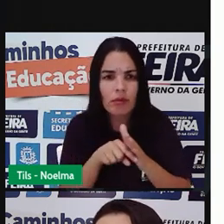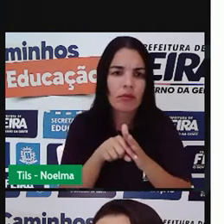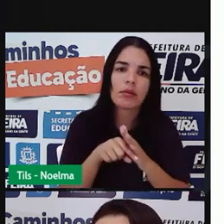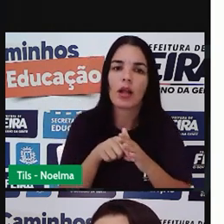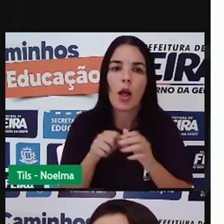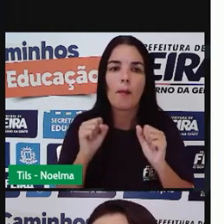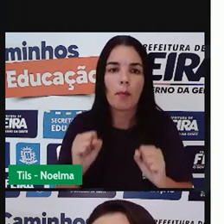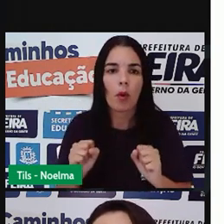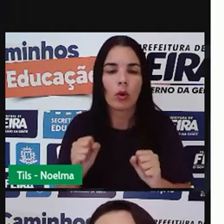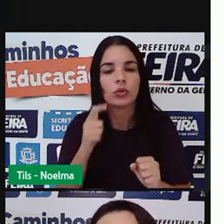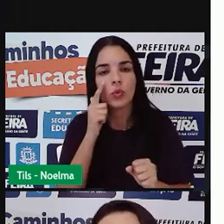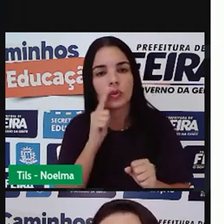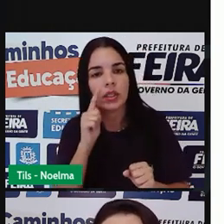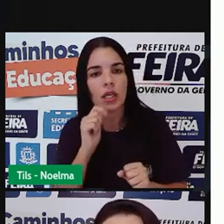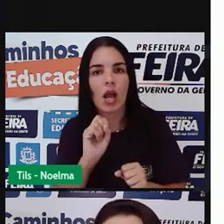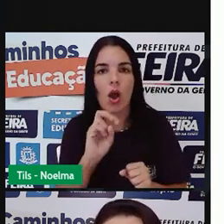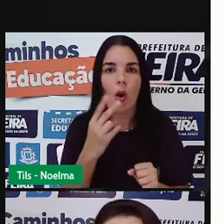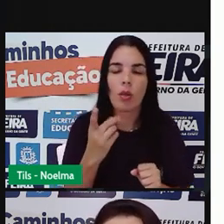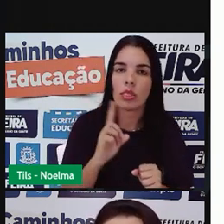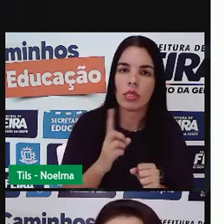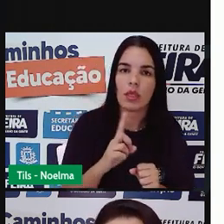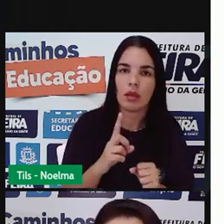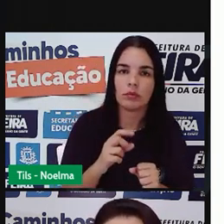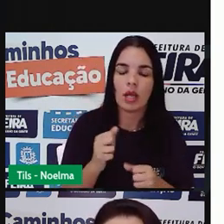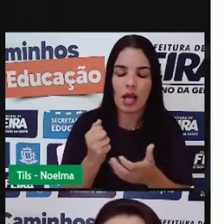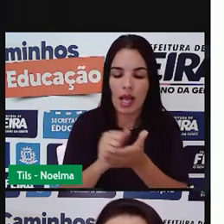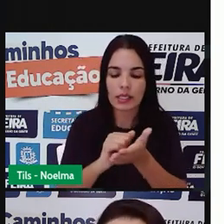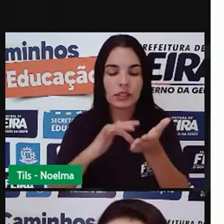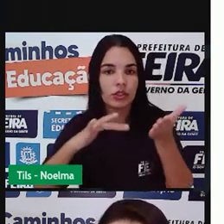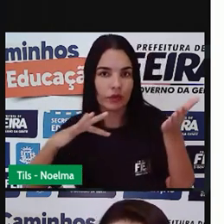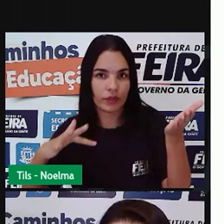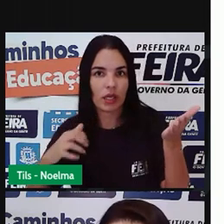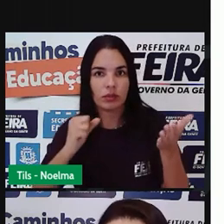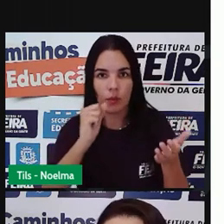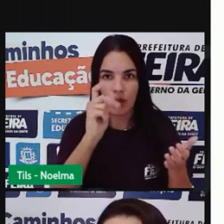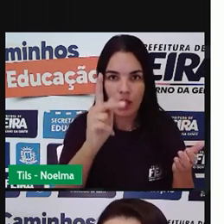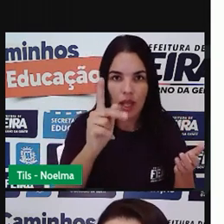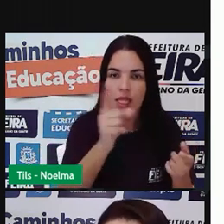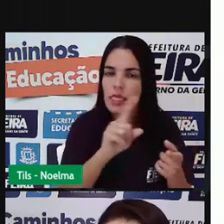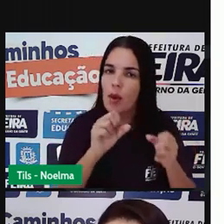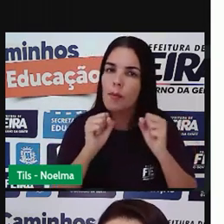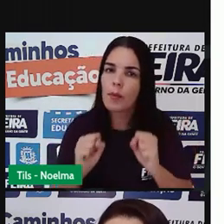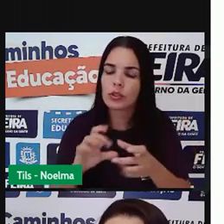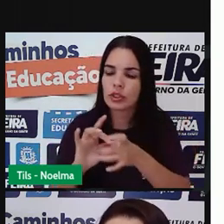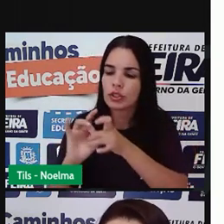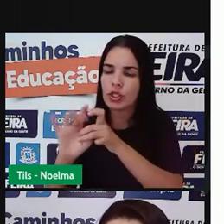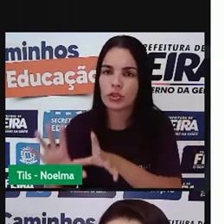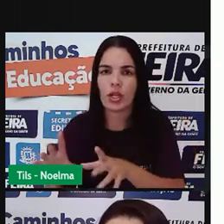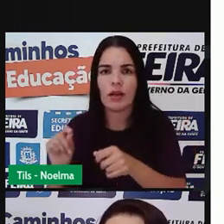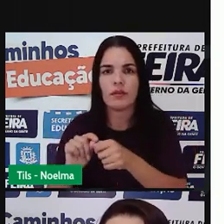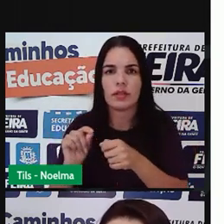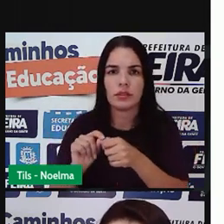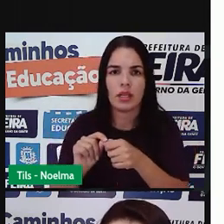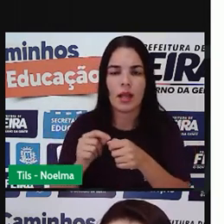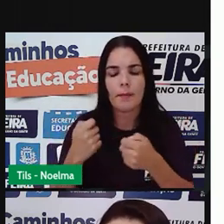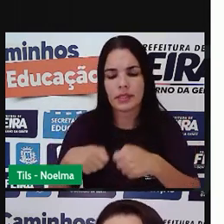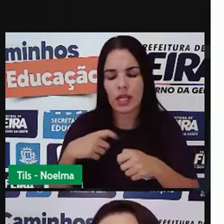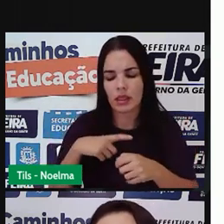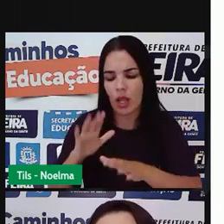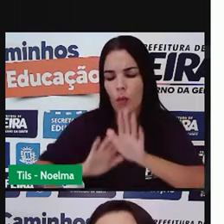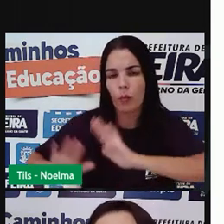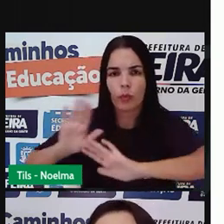ser promovidos ou não a partir dessas atividades certo então não deixem de realizar a atividade com muito cuidado com muito